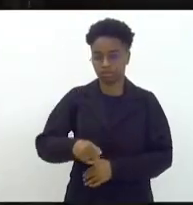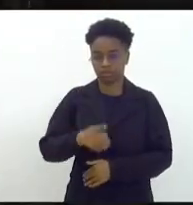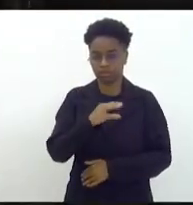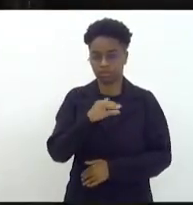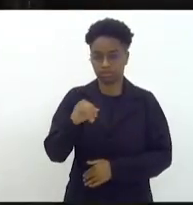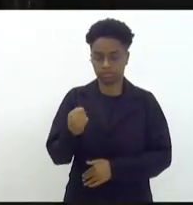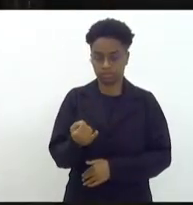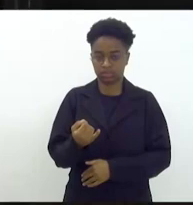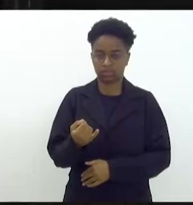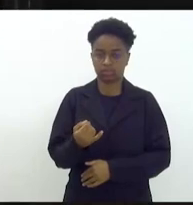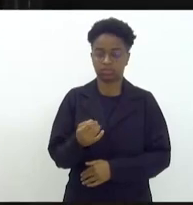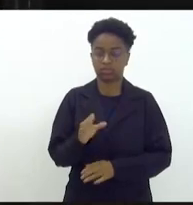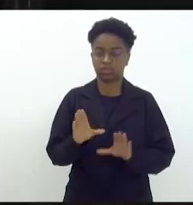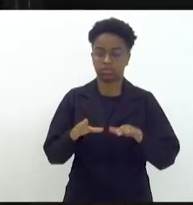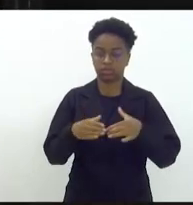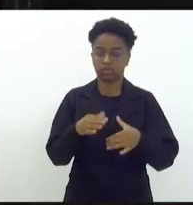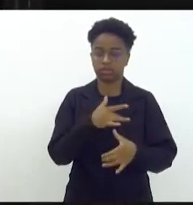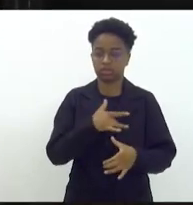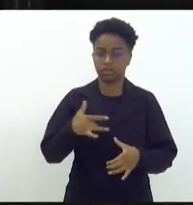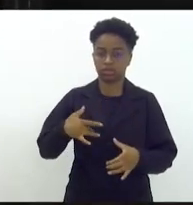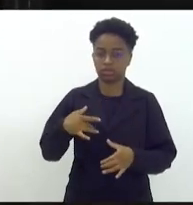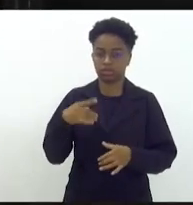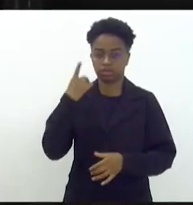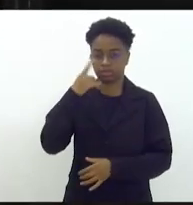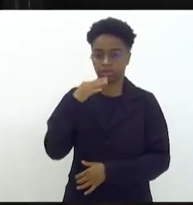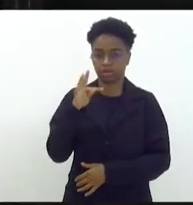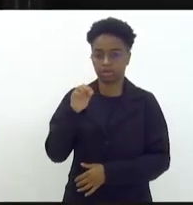comissão de saúde, deputado Tand Vieira.